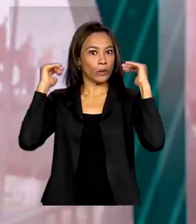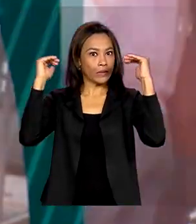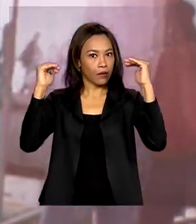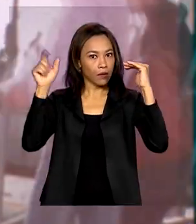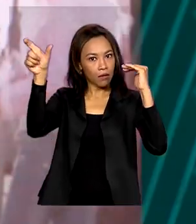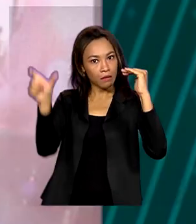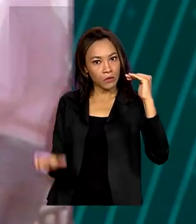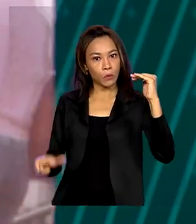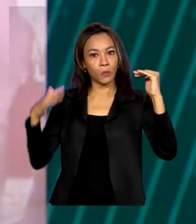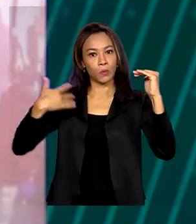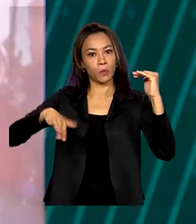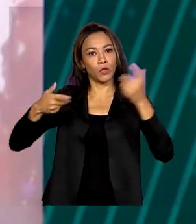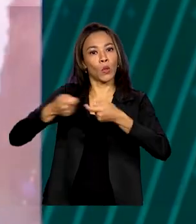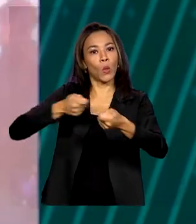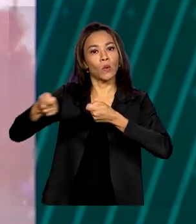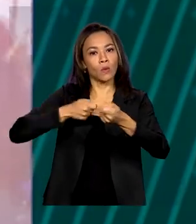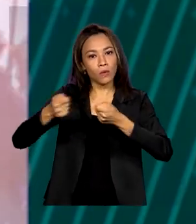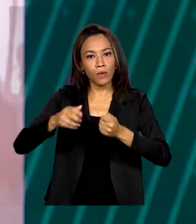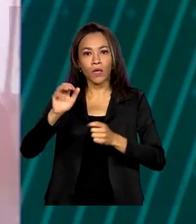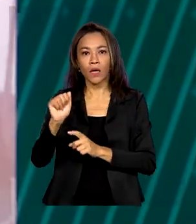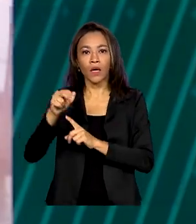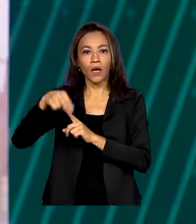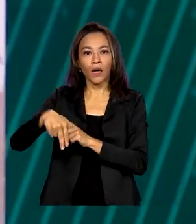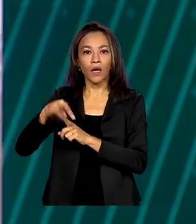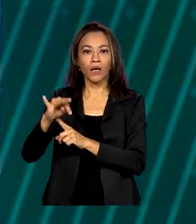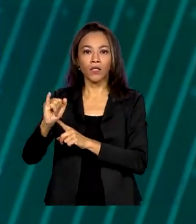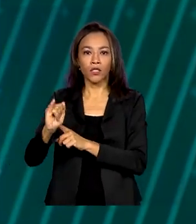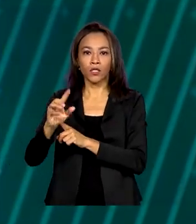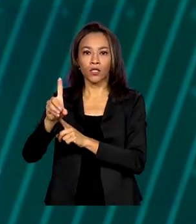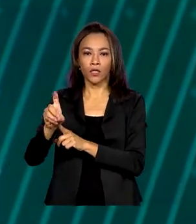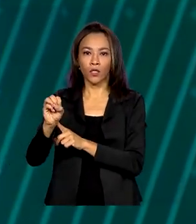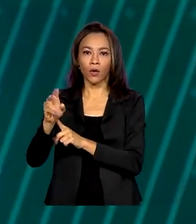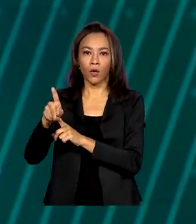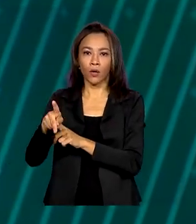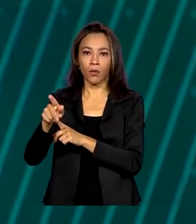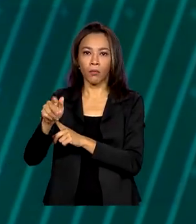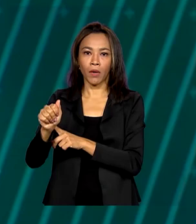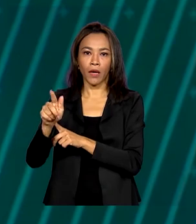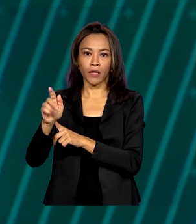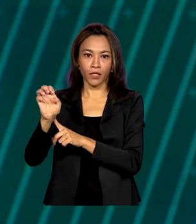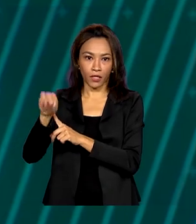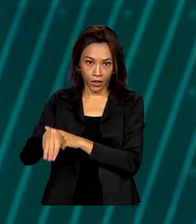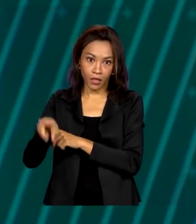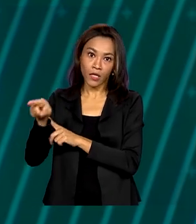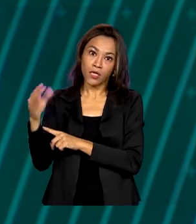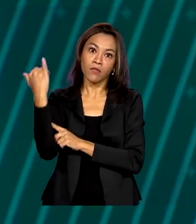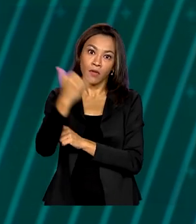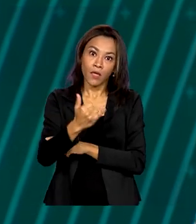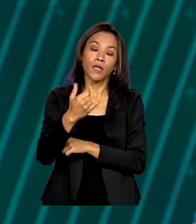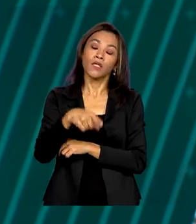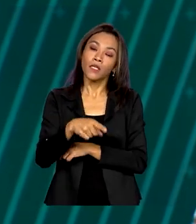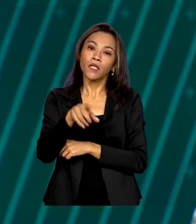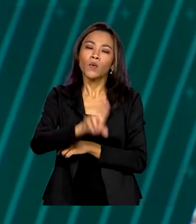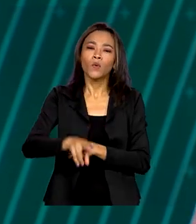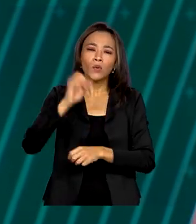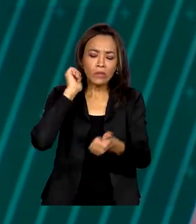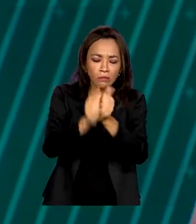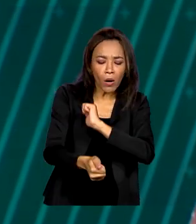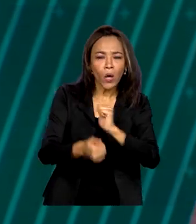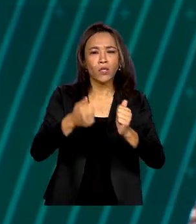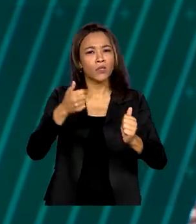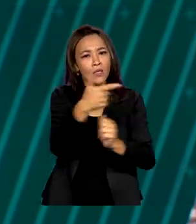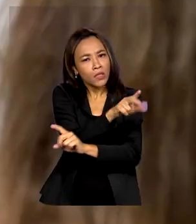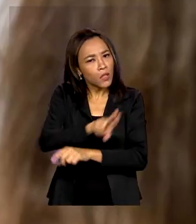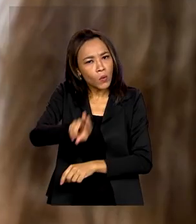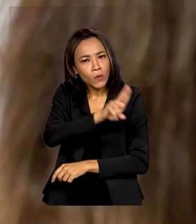antidopagem do mundo veio ao Brasil para reforçar a importância de jogar limpo no esporte, sem uso de substâncias